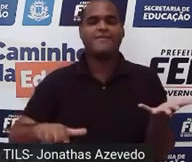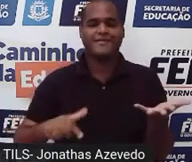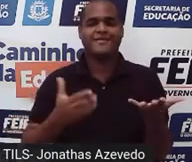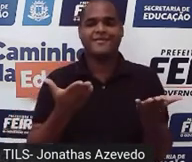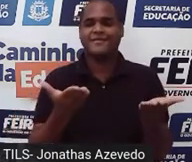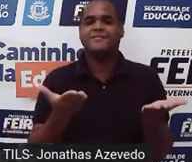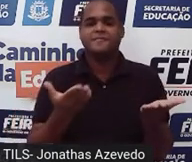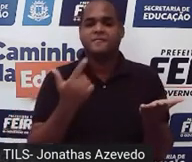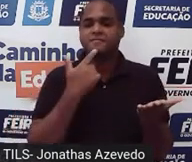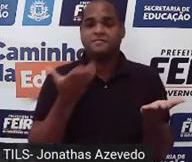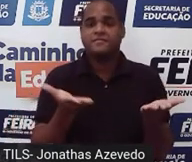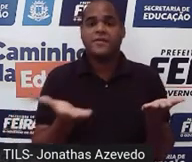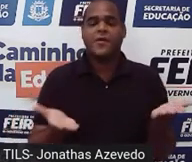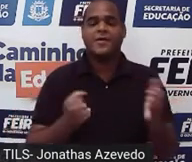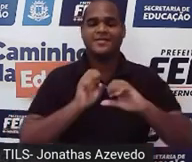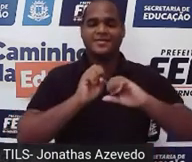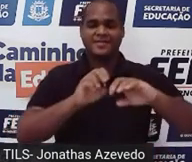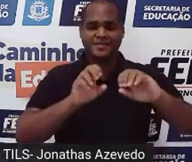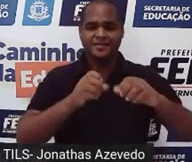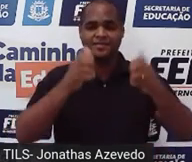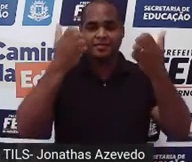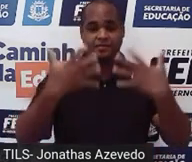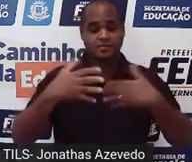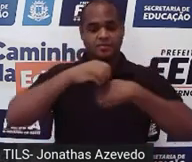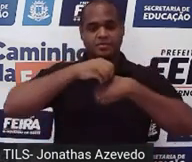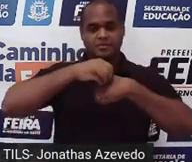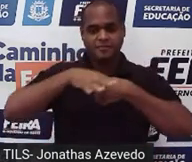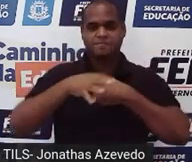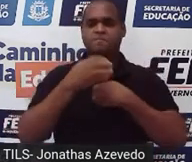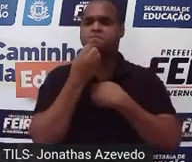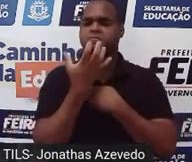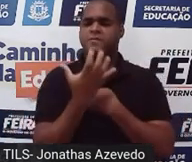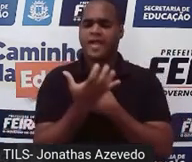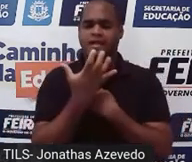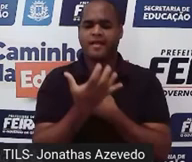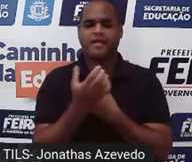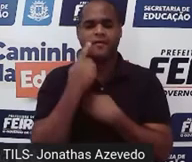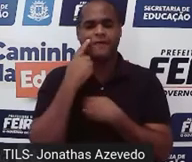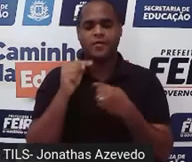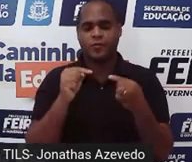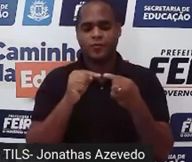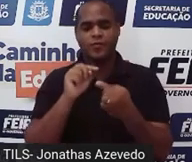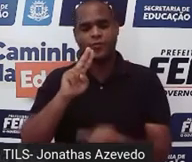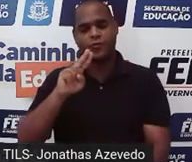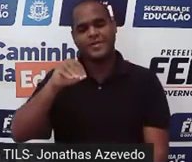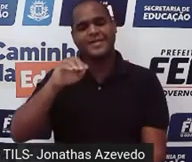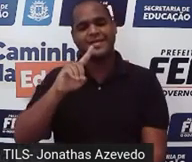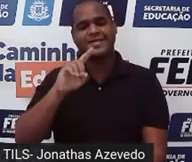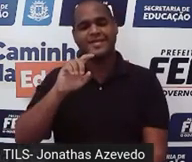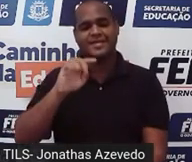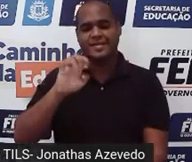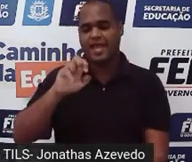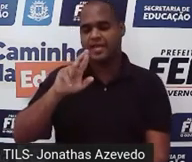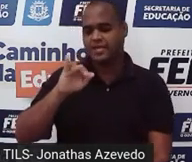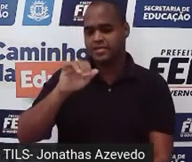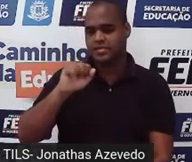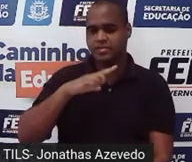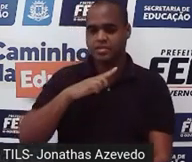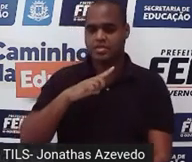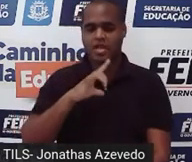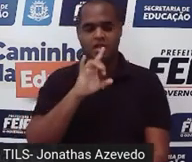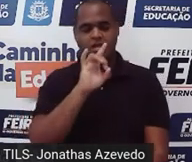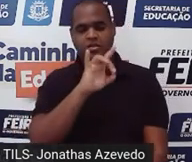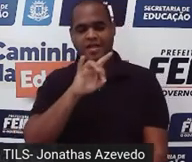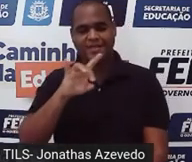Então, aqui nessa aula, eu quero trazer pra você as frações unitárias. Você já ouviu falar sobre essas